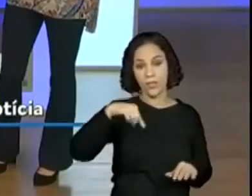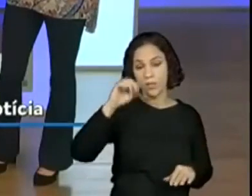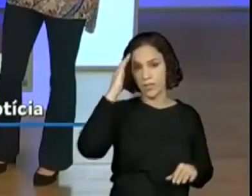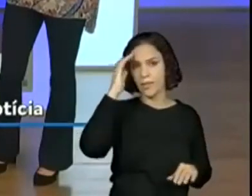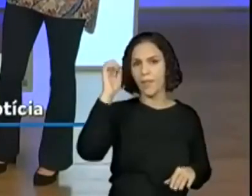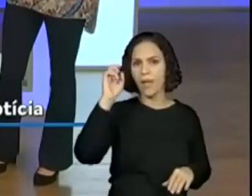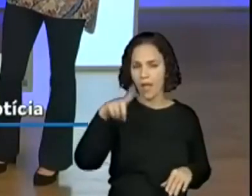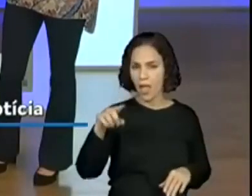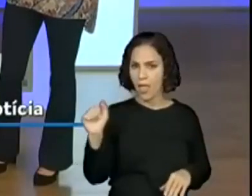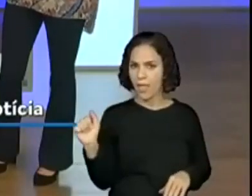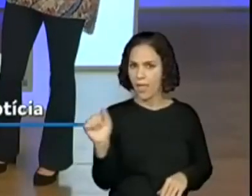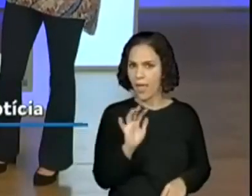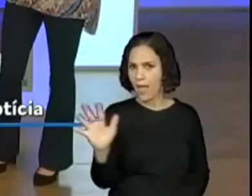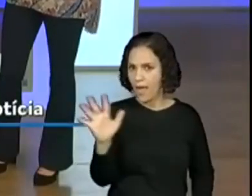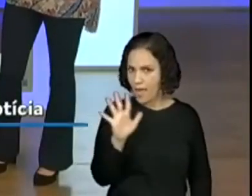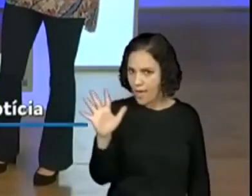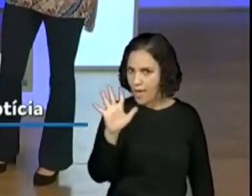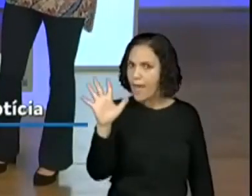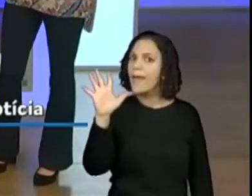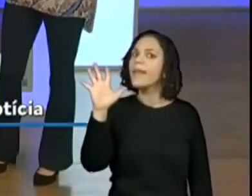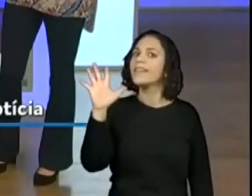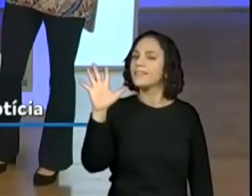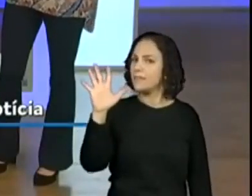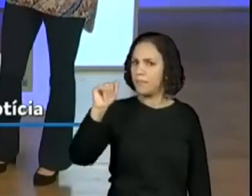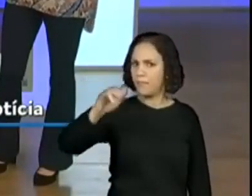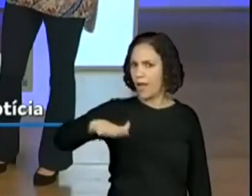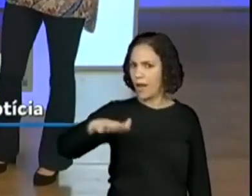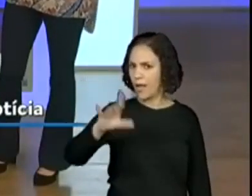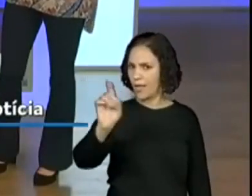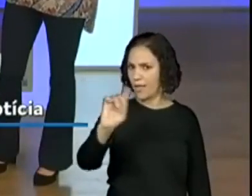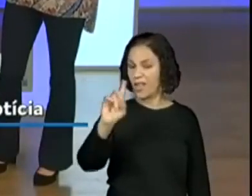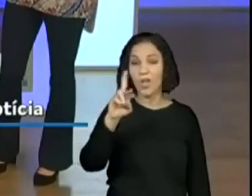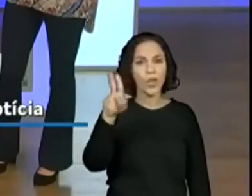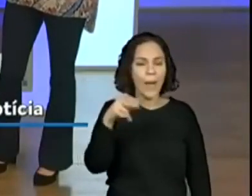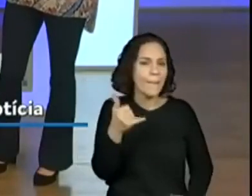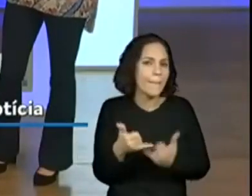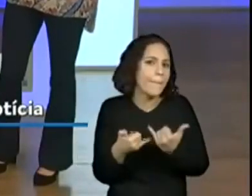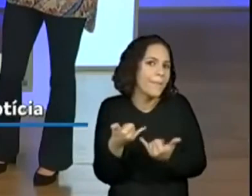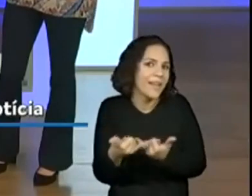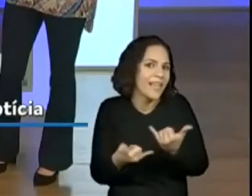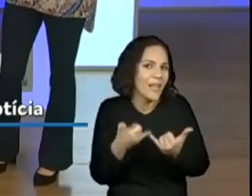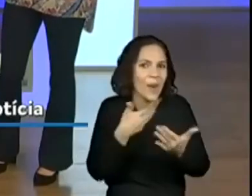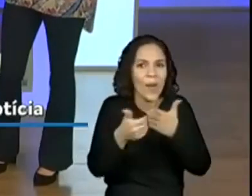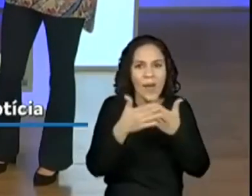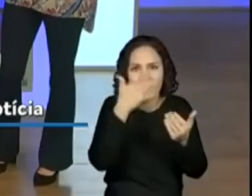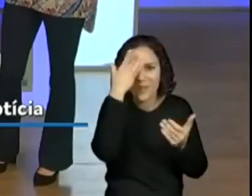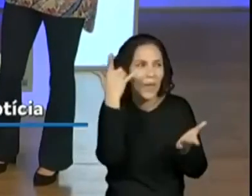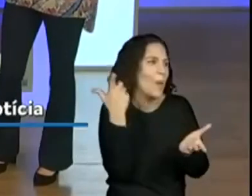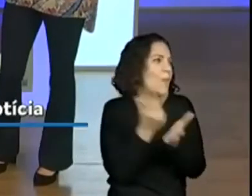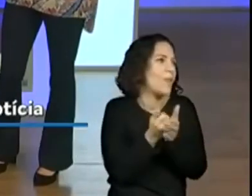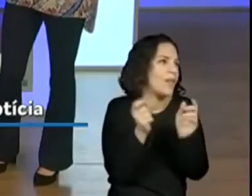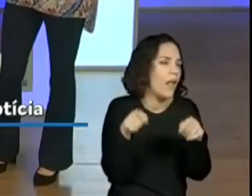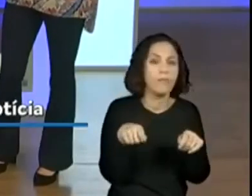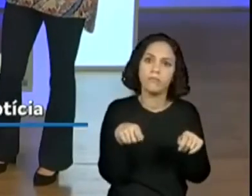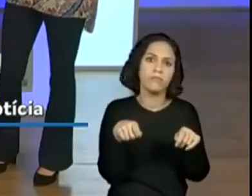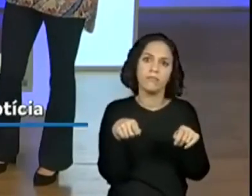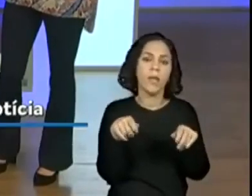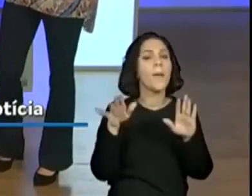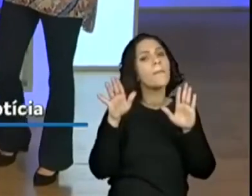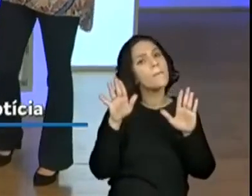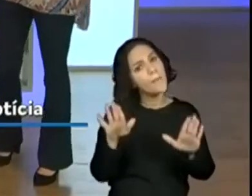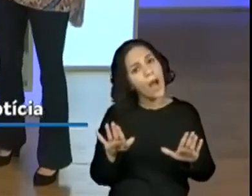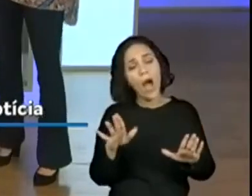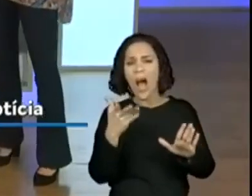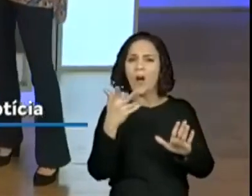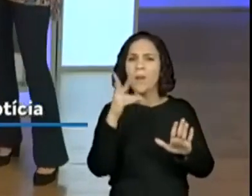equipamento caro, né? Não é um equipamento barato, não é um brinquedo que qualquer um consegue ter. Porém, hoje em dia, o